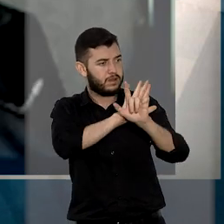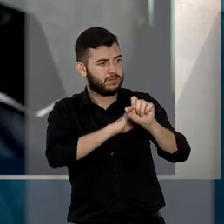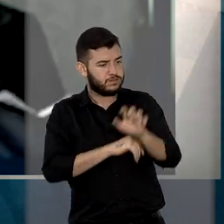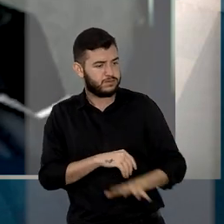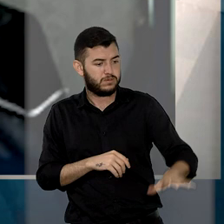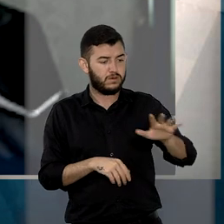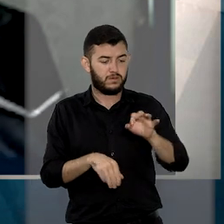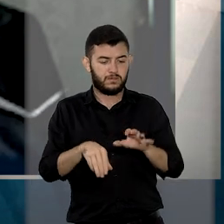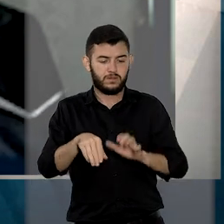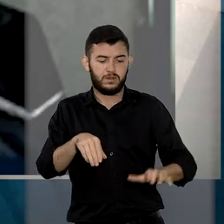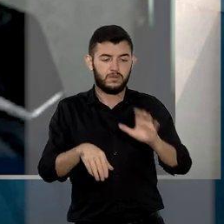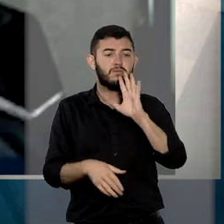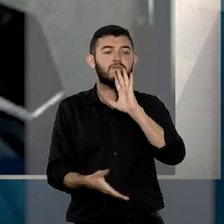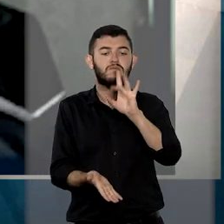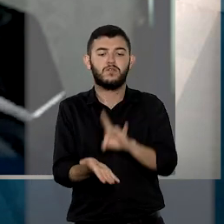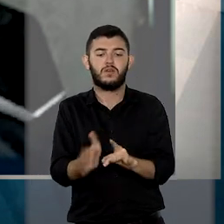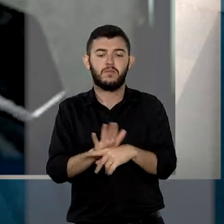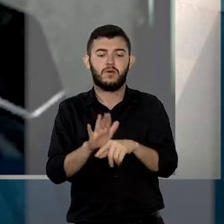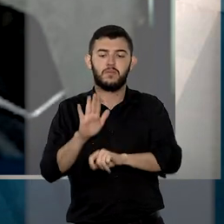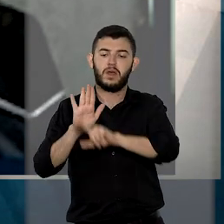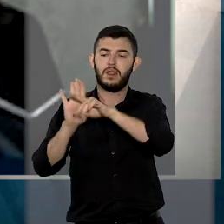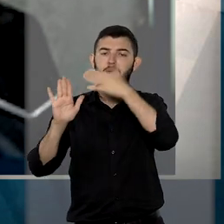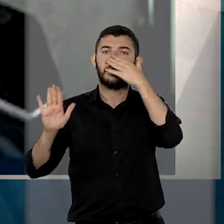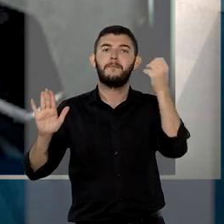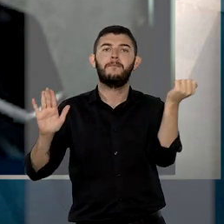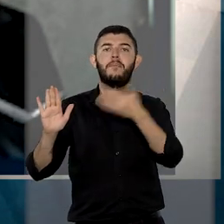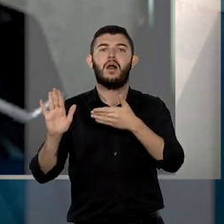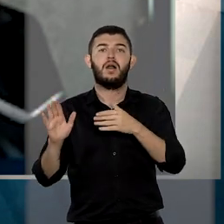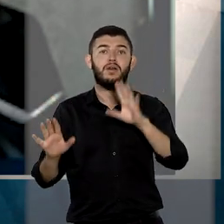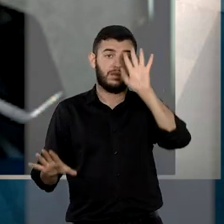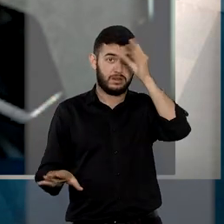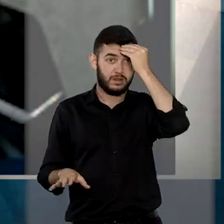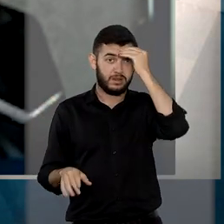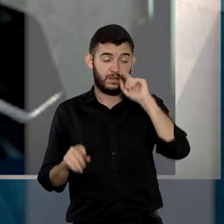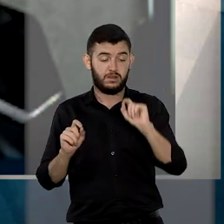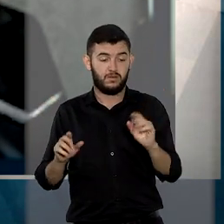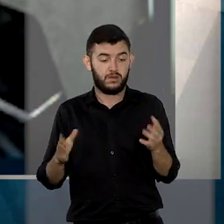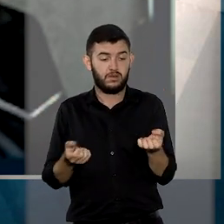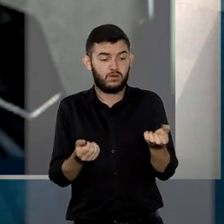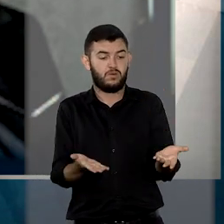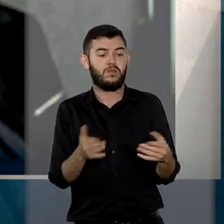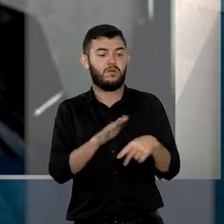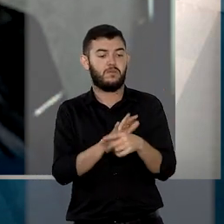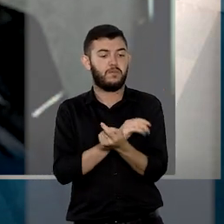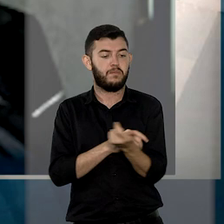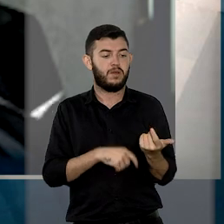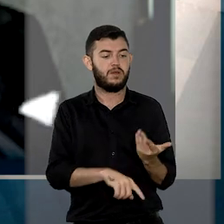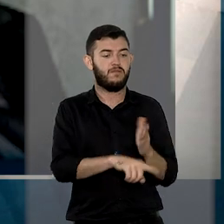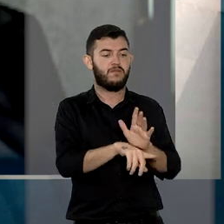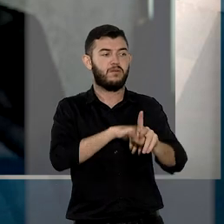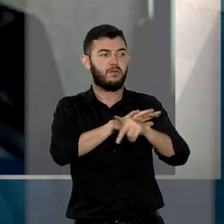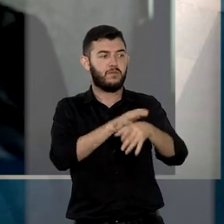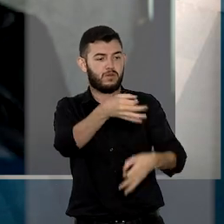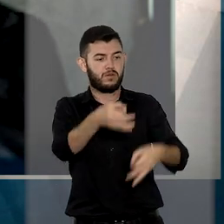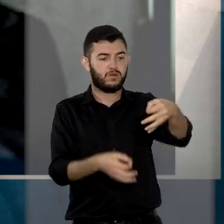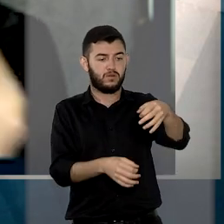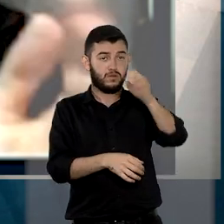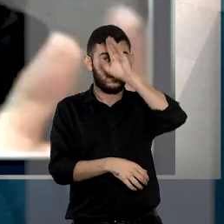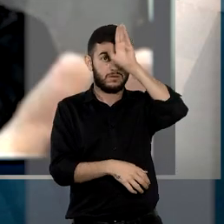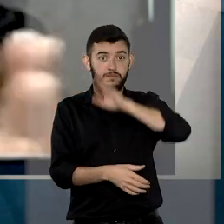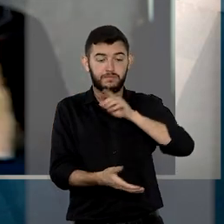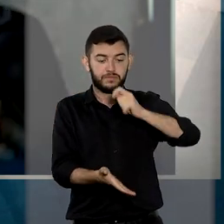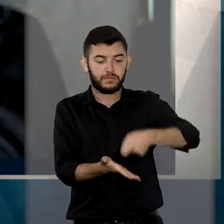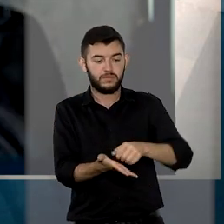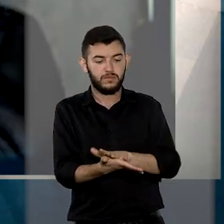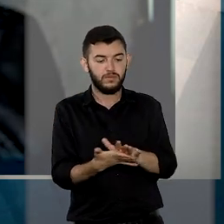o ministro reconheceu a violação à lei e entendeu que a concessão do benefício da justiça gratuita às entidades